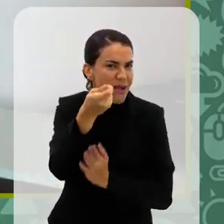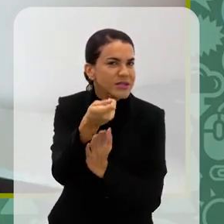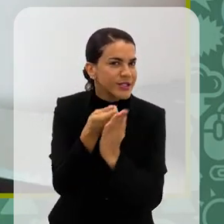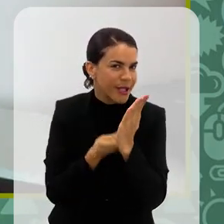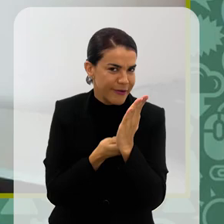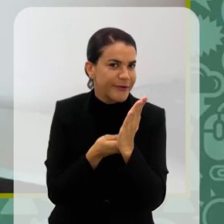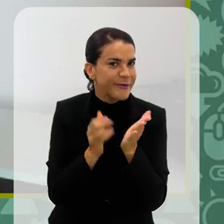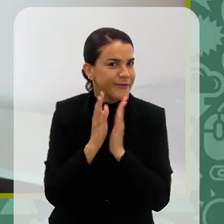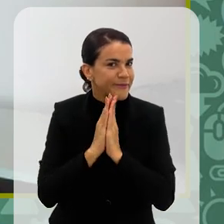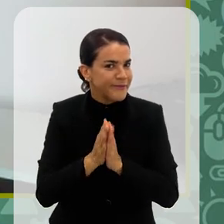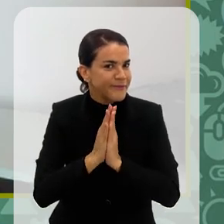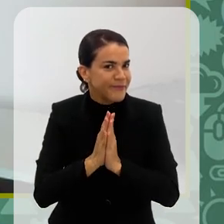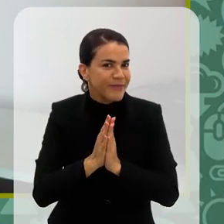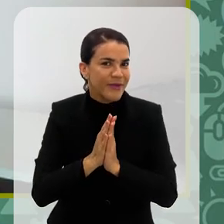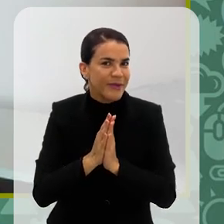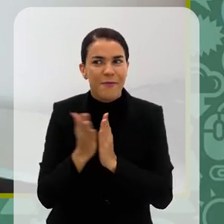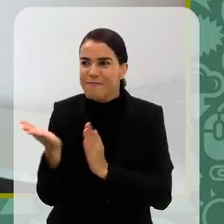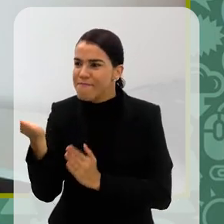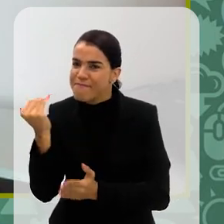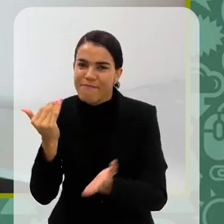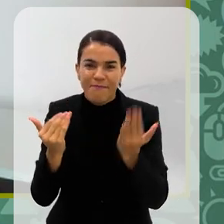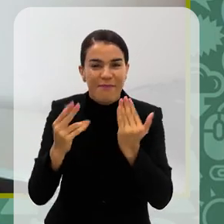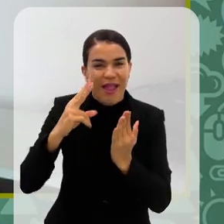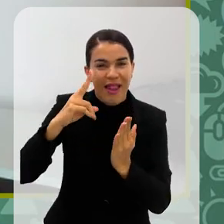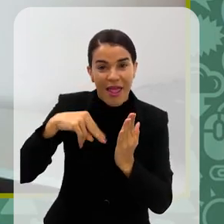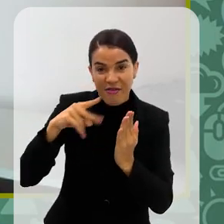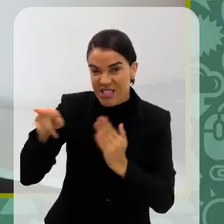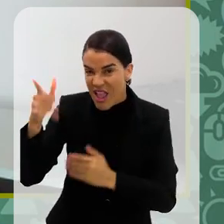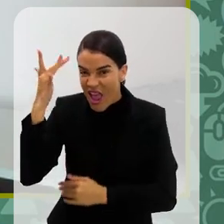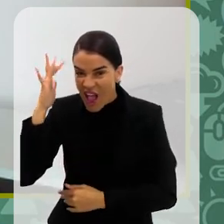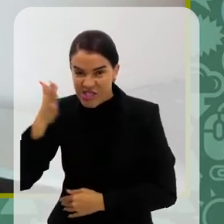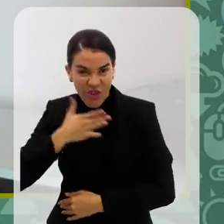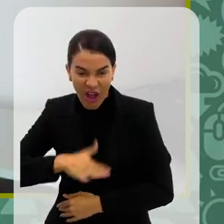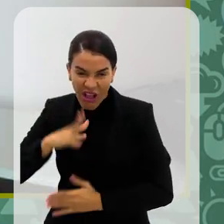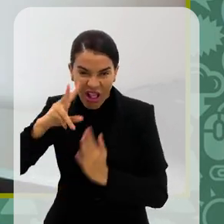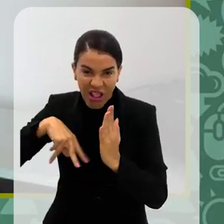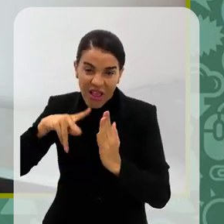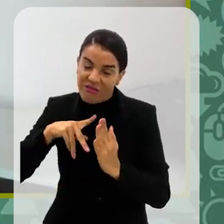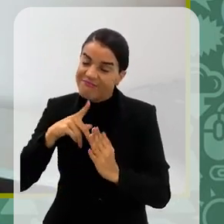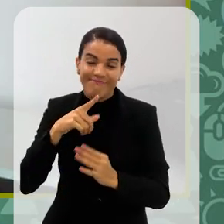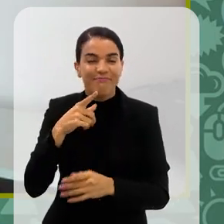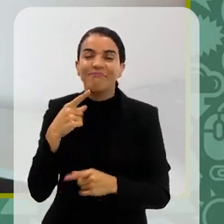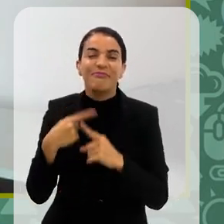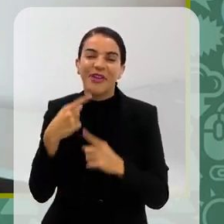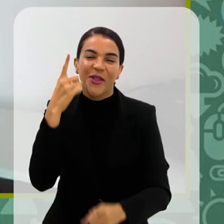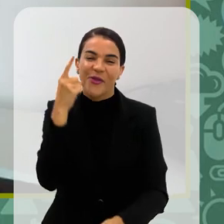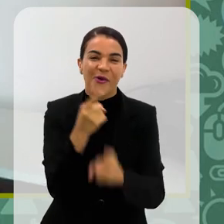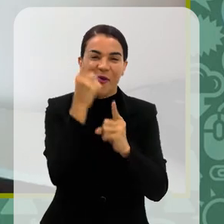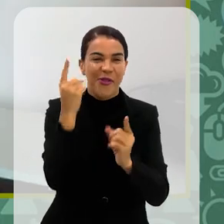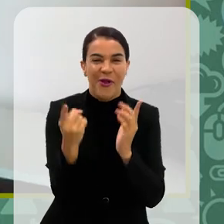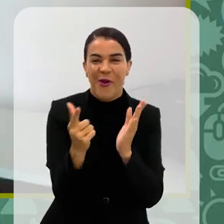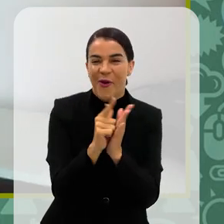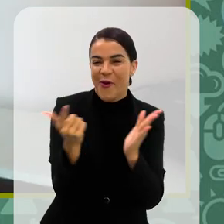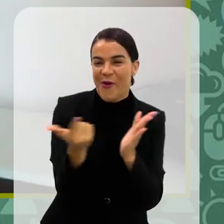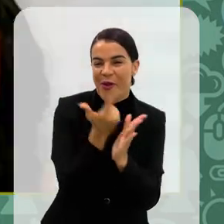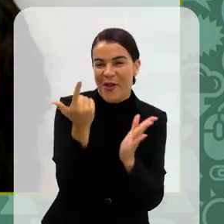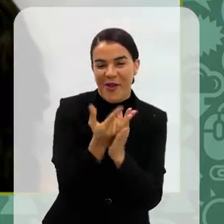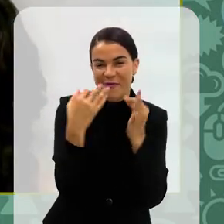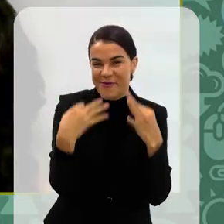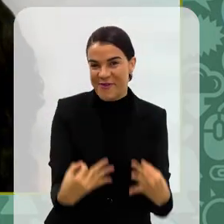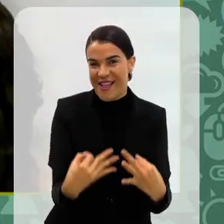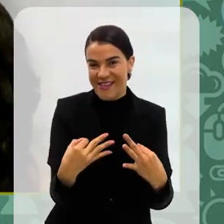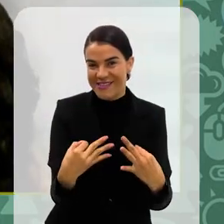isso, mulheres, escrevam. Galera, vamos ler. Se você acha que você não gosta de ler, provavelmente você não achou o seu livro certo ainda.